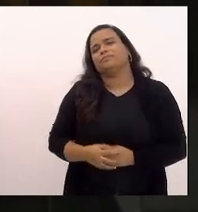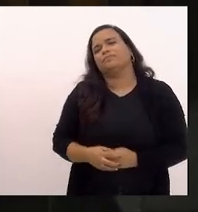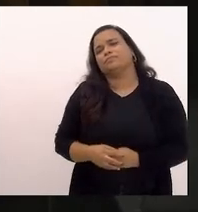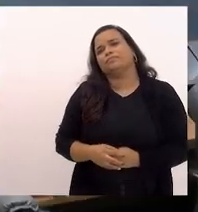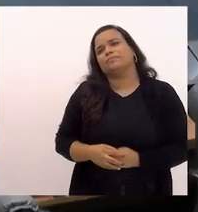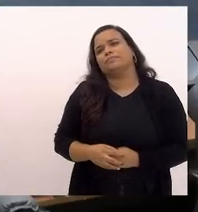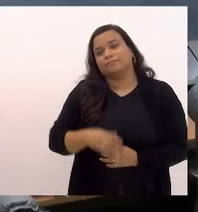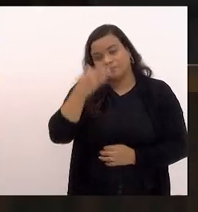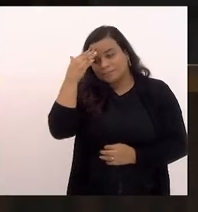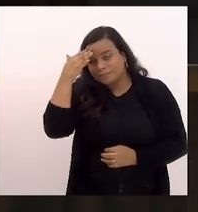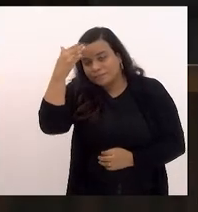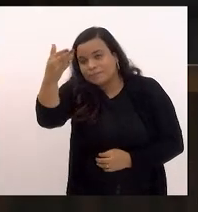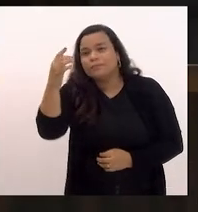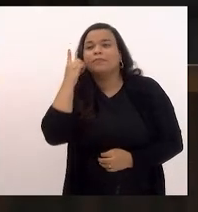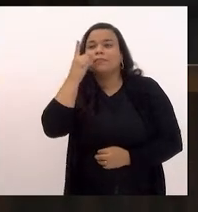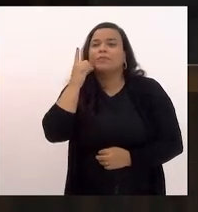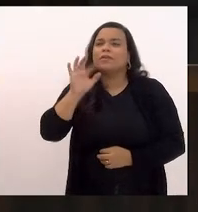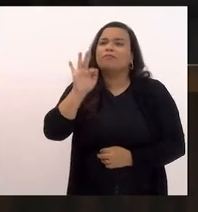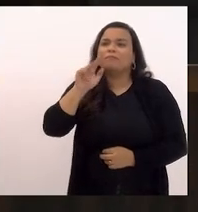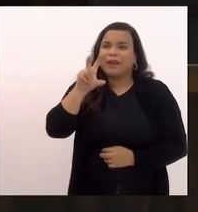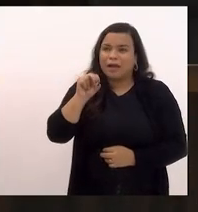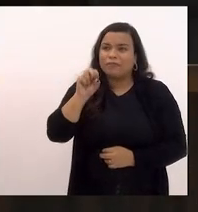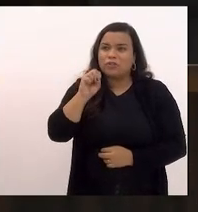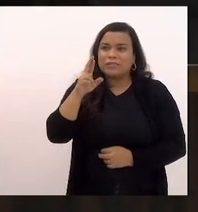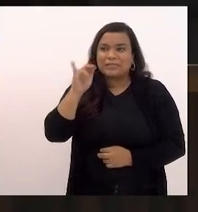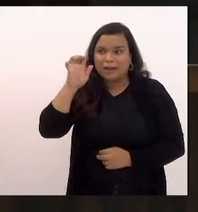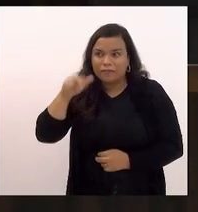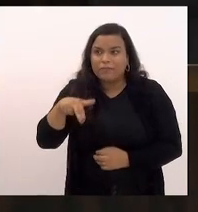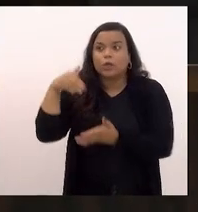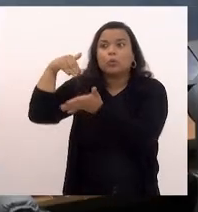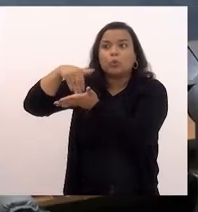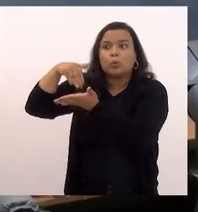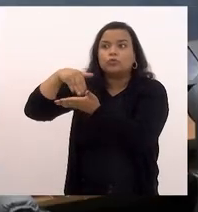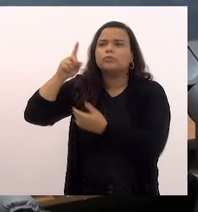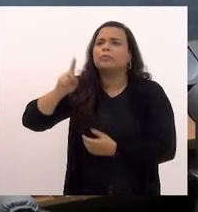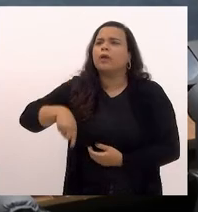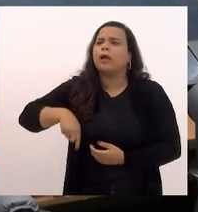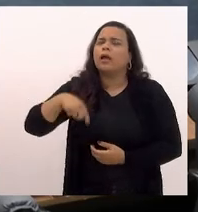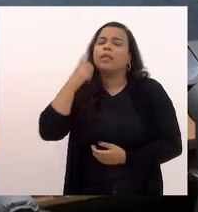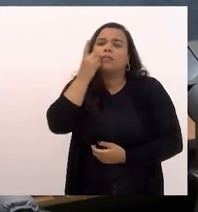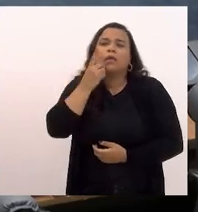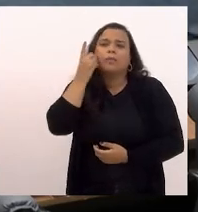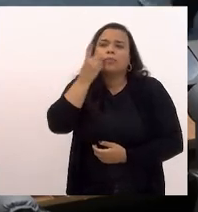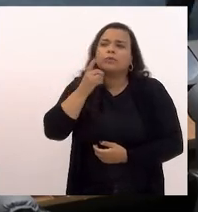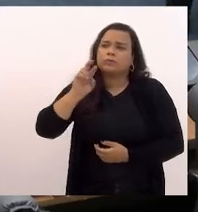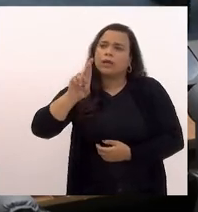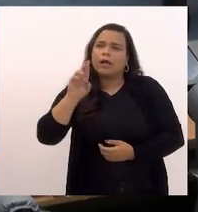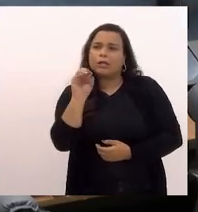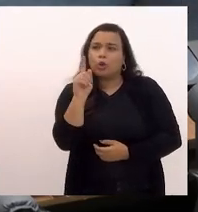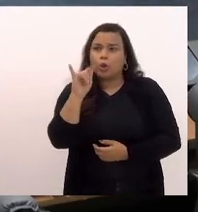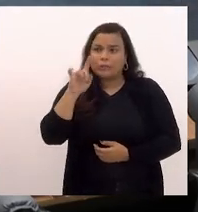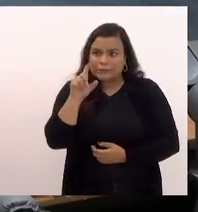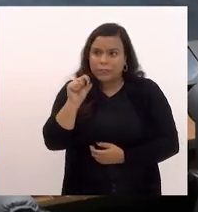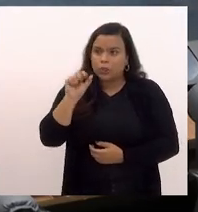agradecendo ao deputado Flávio Serafini o último orador inscrito é o nobre deputado Rodrigo Amorim